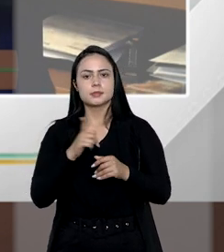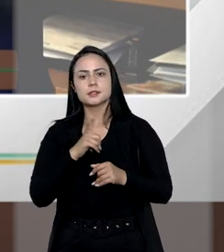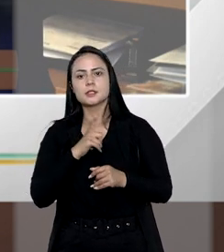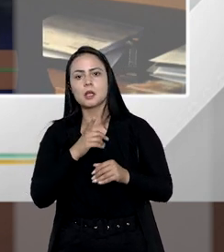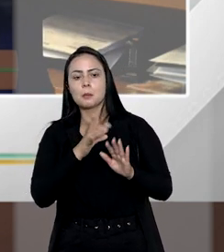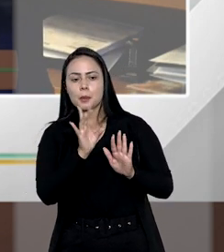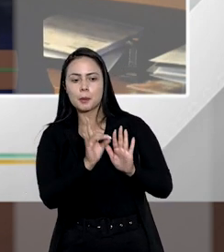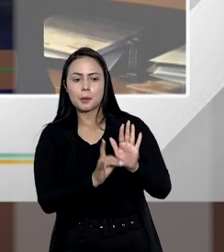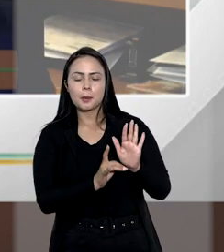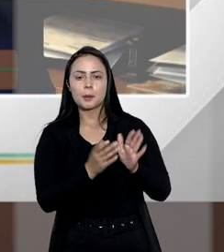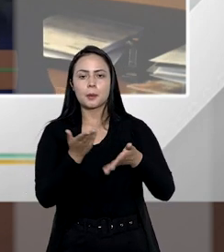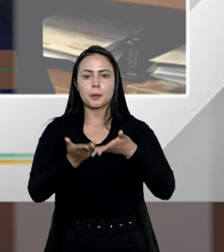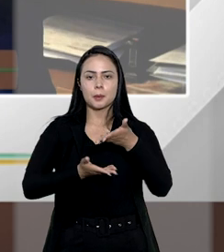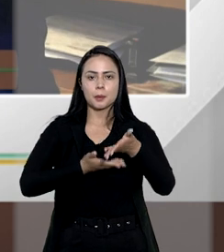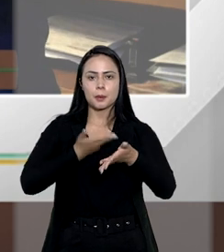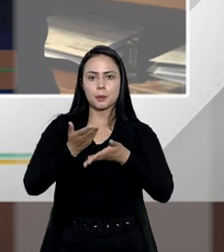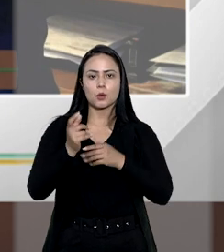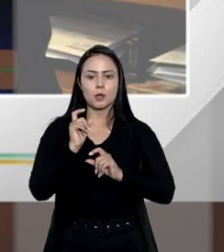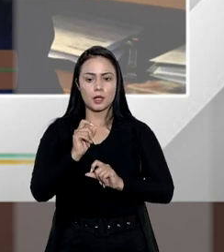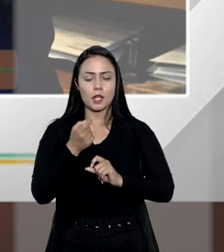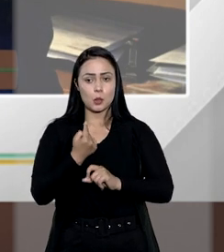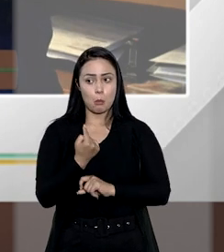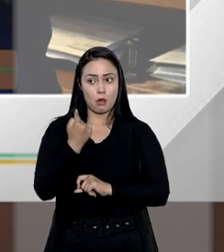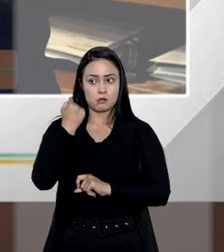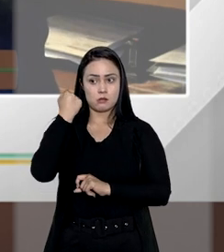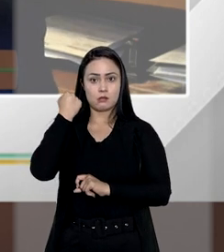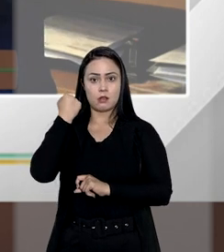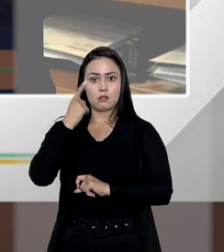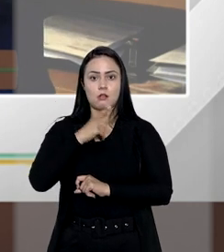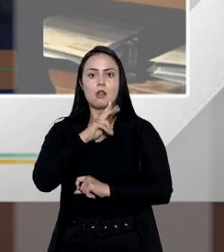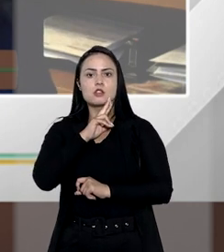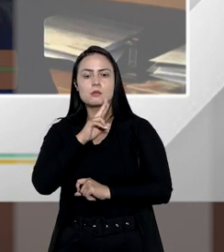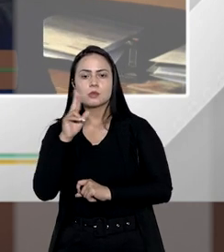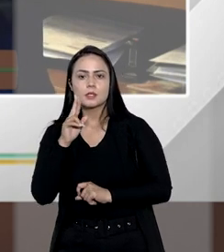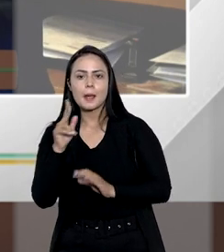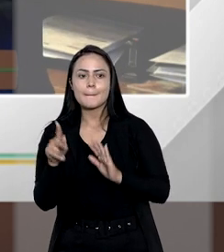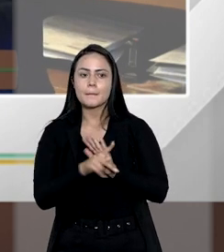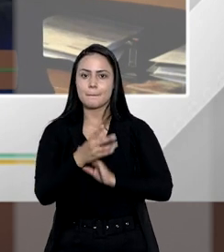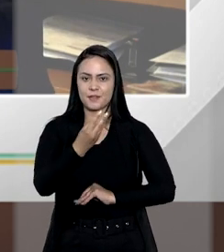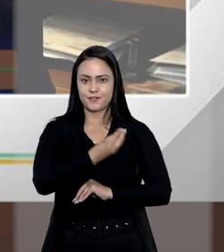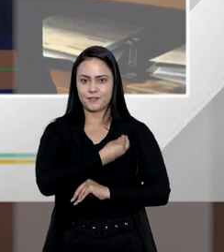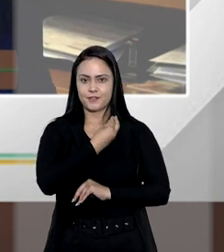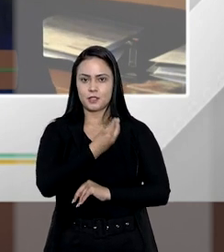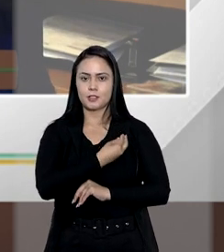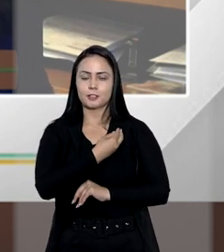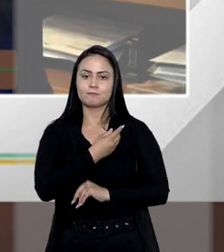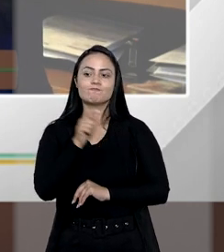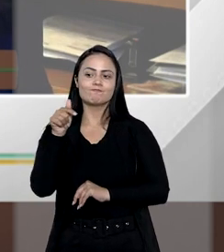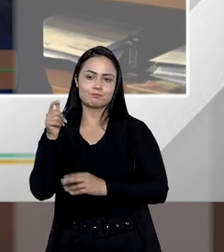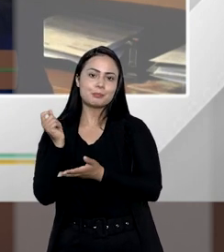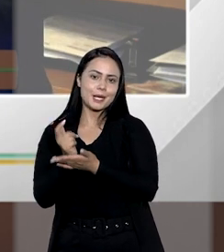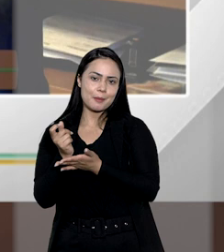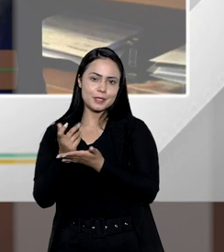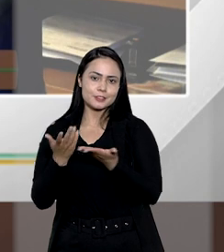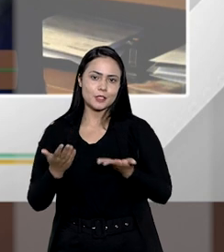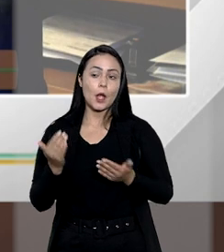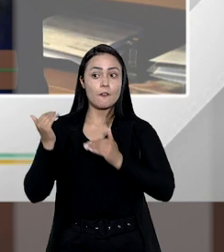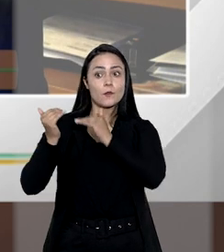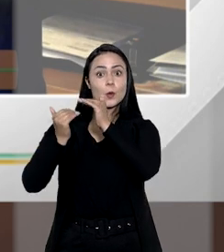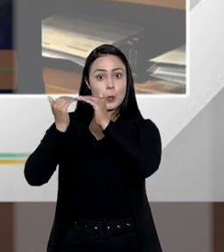faço o adendo da minha intervenção de que no passado eu ia responder com a própria vida por essa dívida. Então,